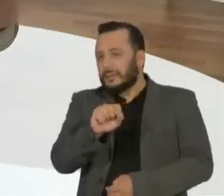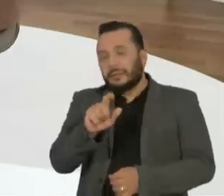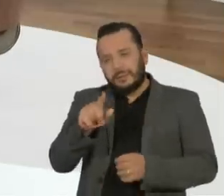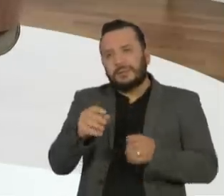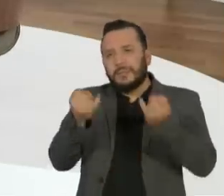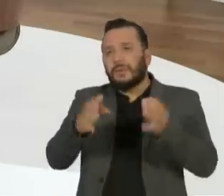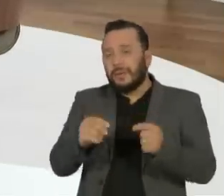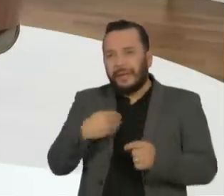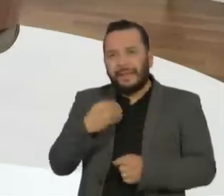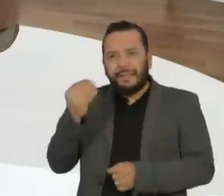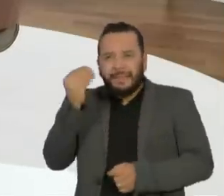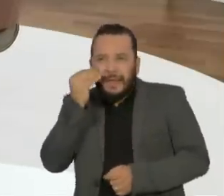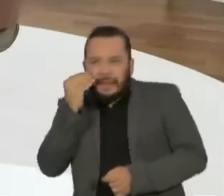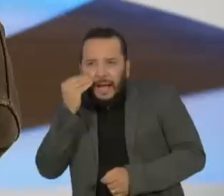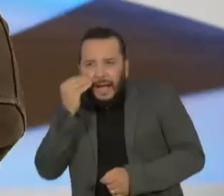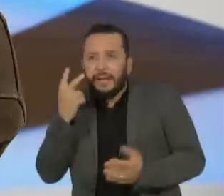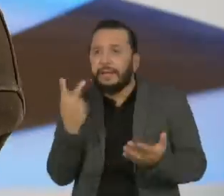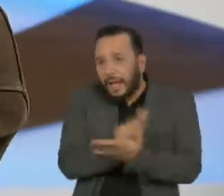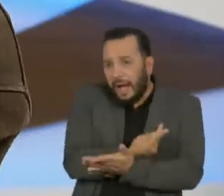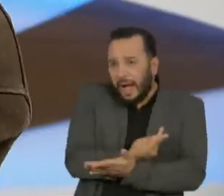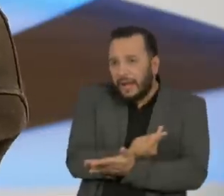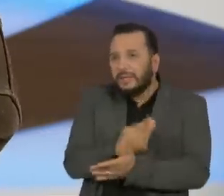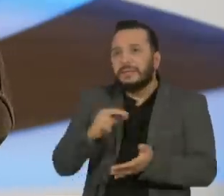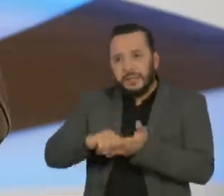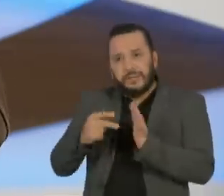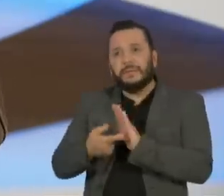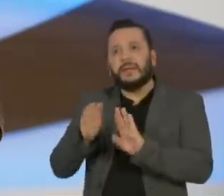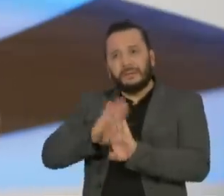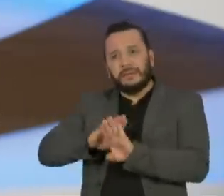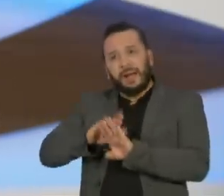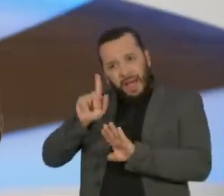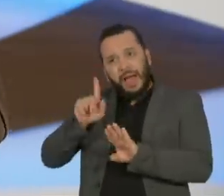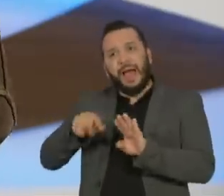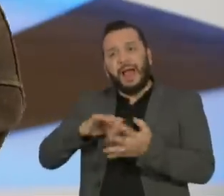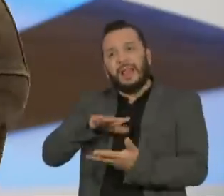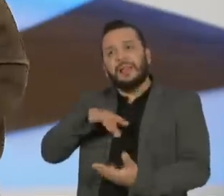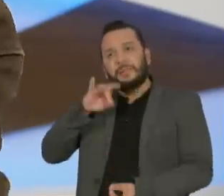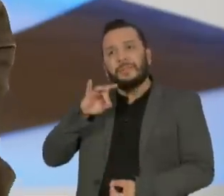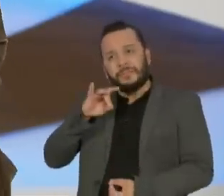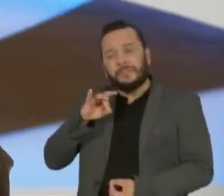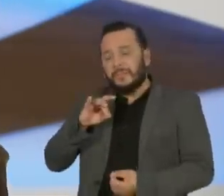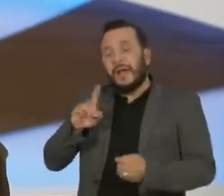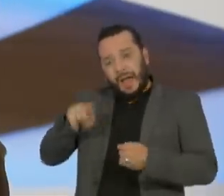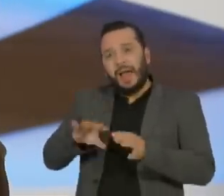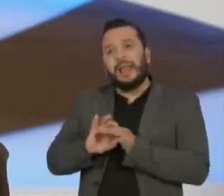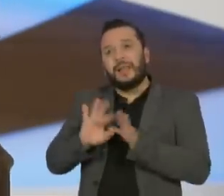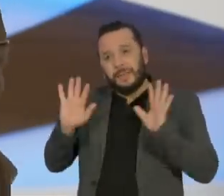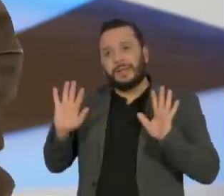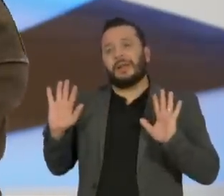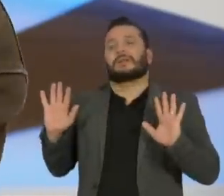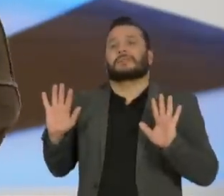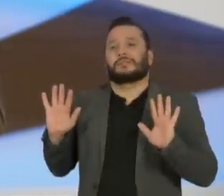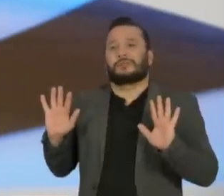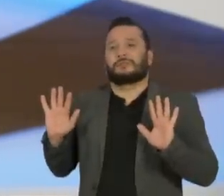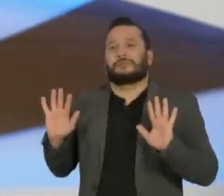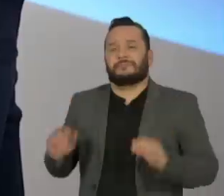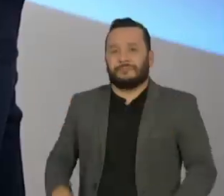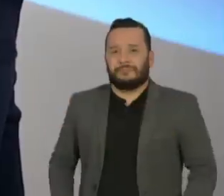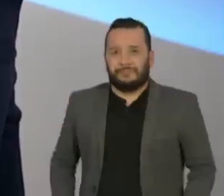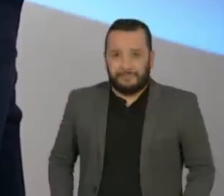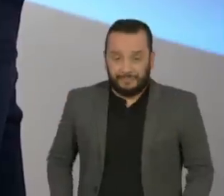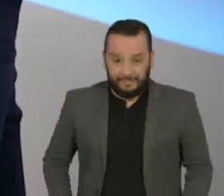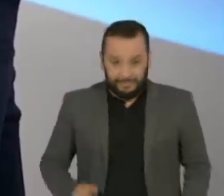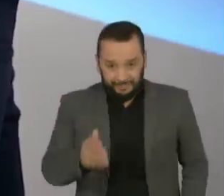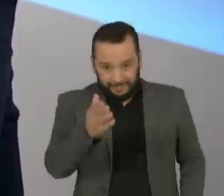liberdade na medida que a gente reconheceu o nosso erro. Mário, por favor. Eu acho que é por aí. Lobão, pois é,